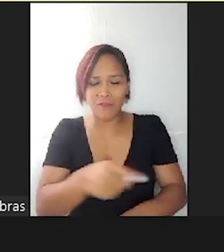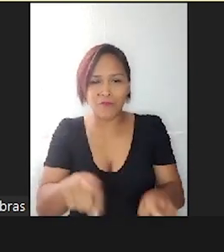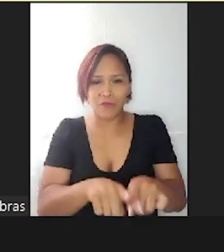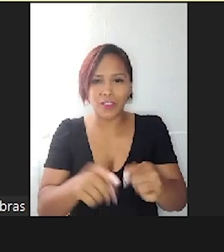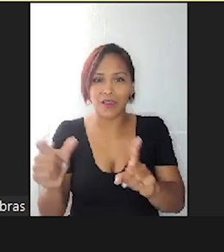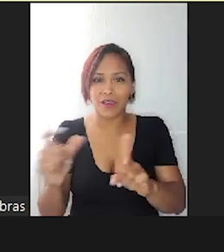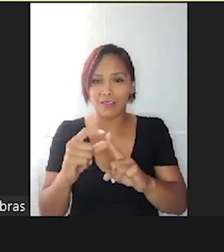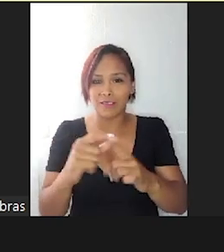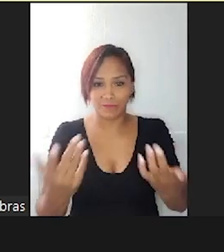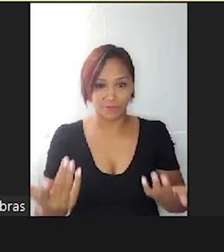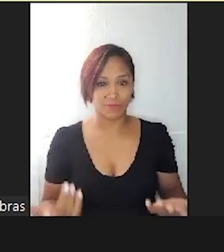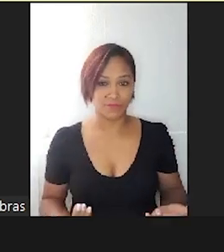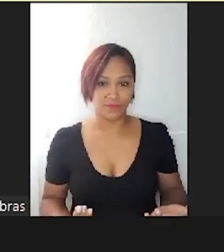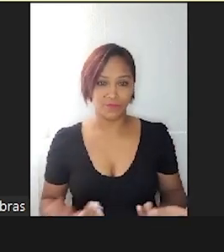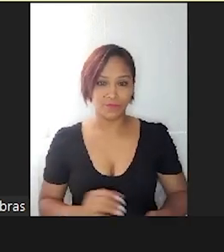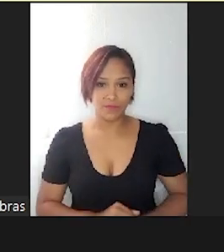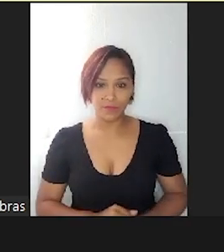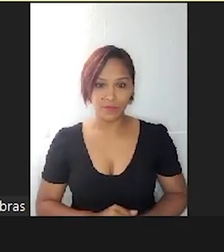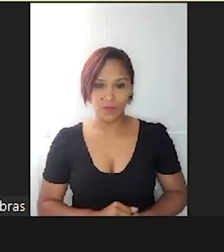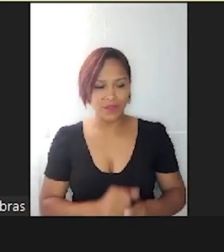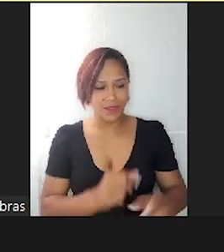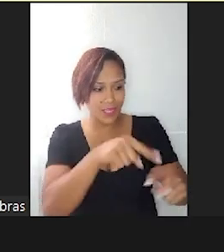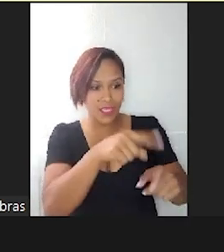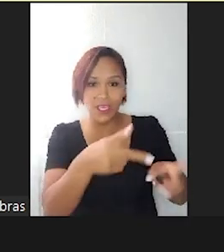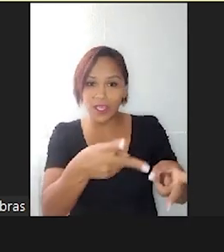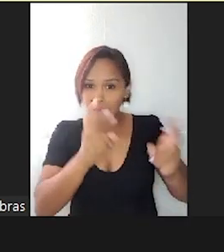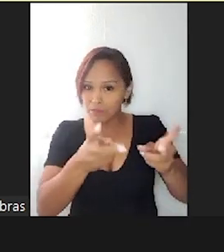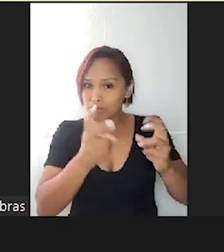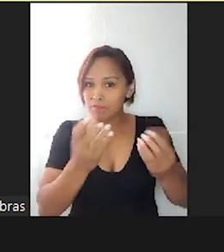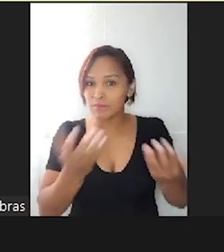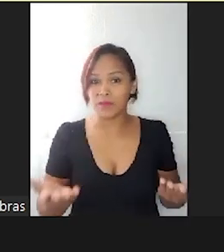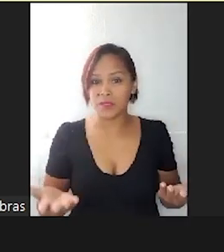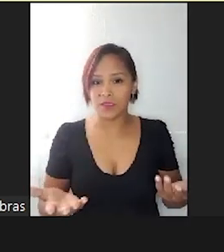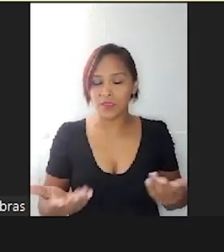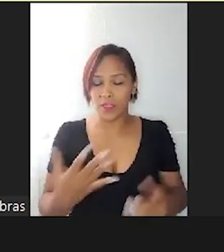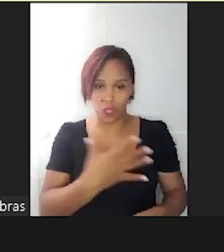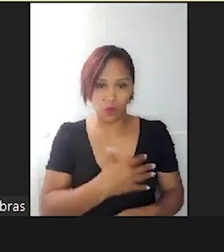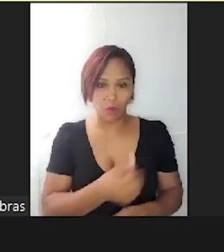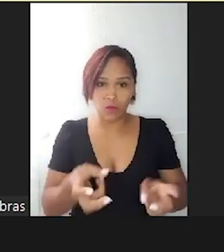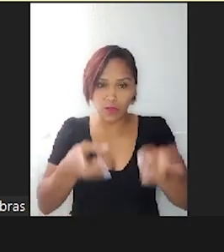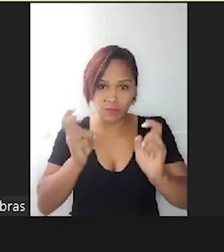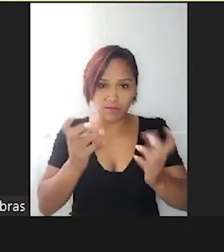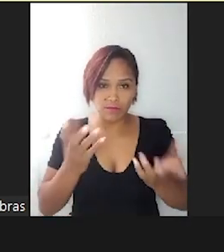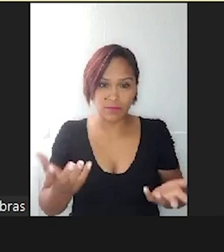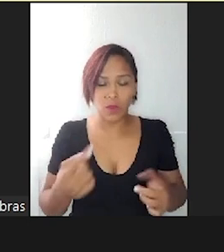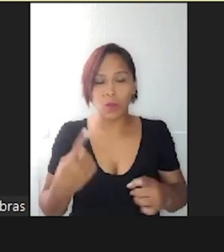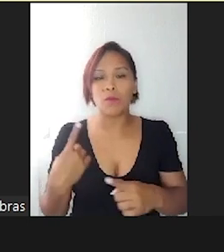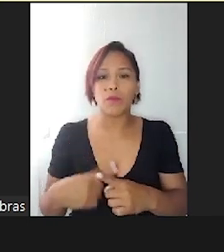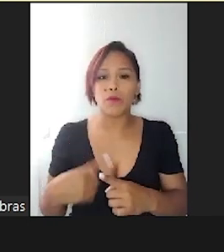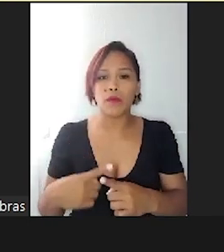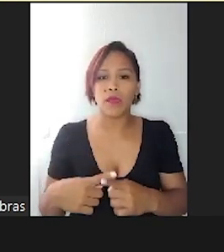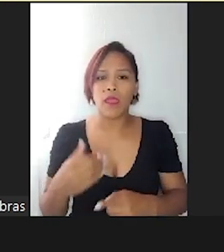e ele percebeu. Ele percebeu. Porque eu,